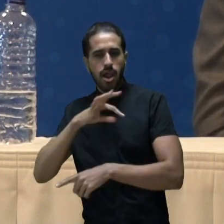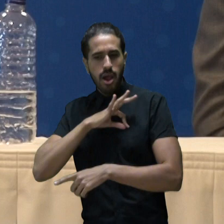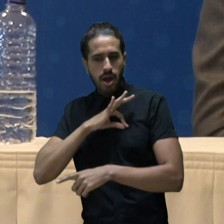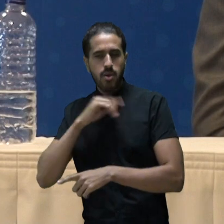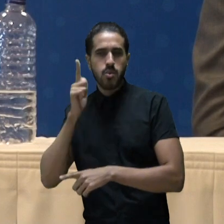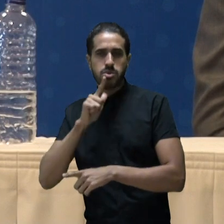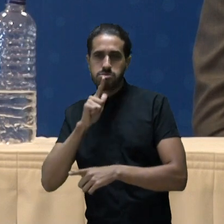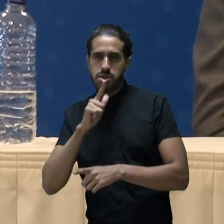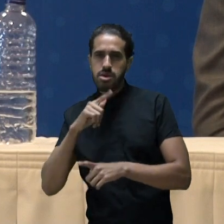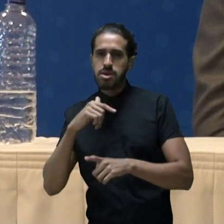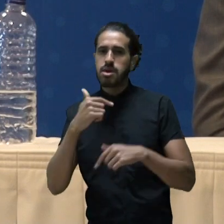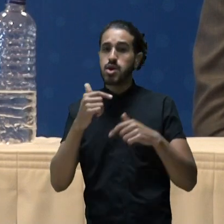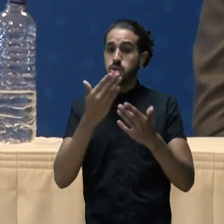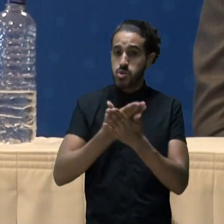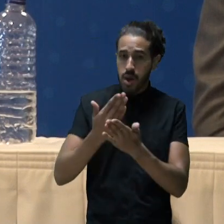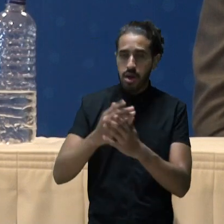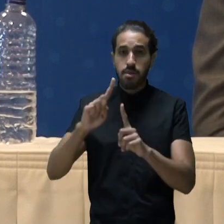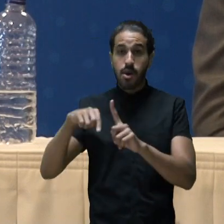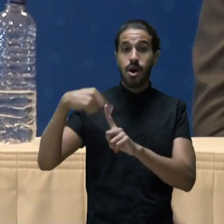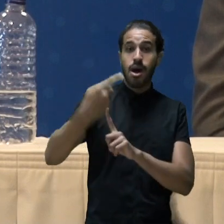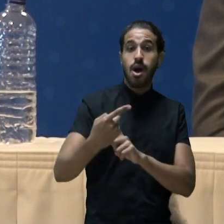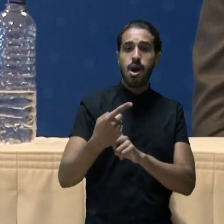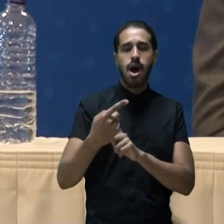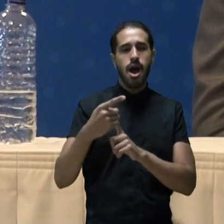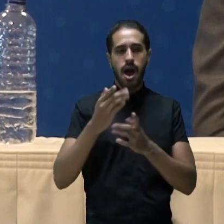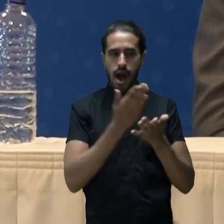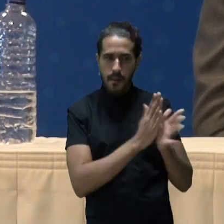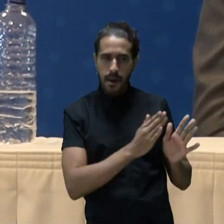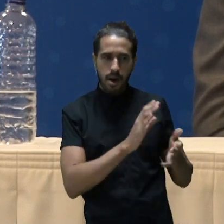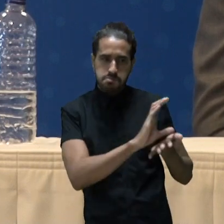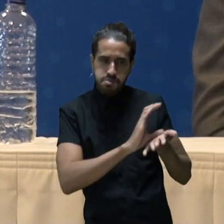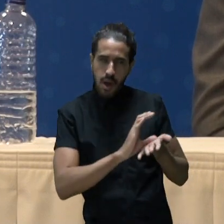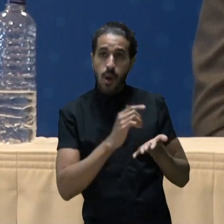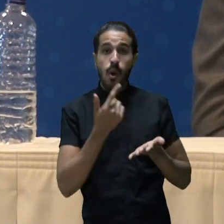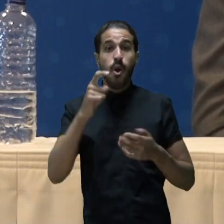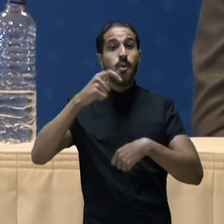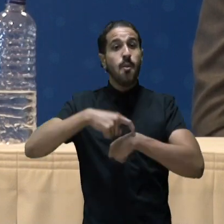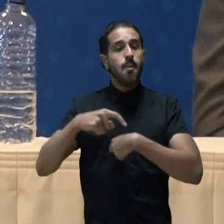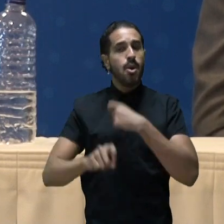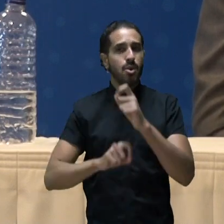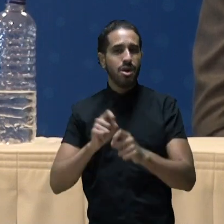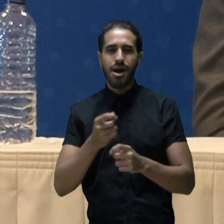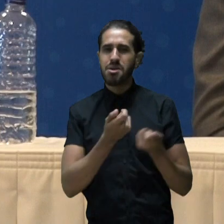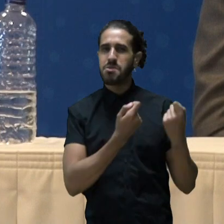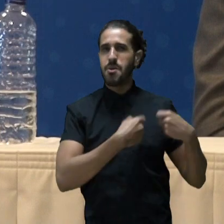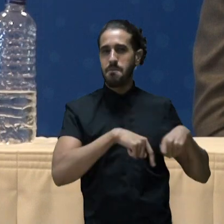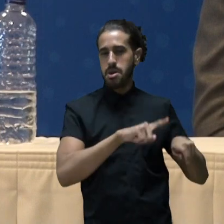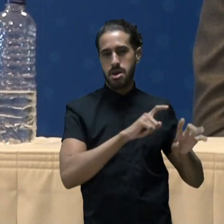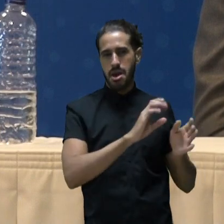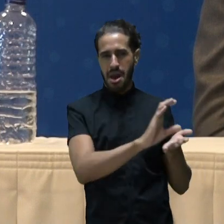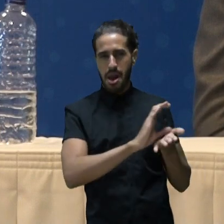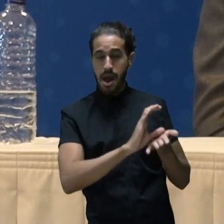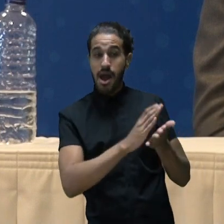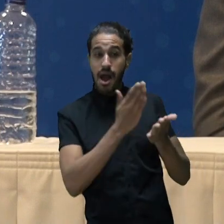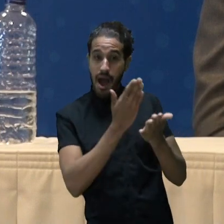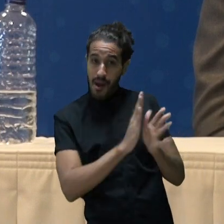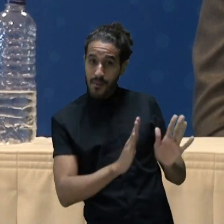desse auxílio e entrar num outro momento em que, ao invés de receber,